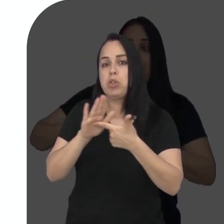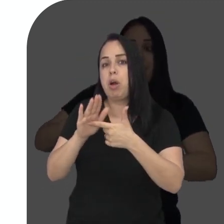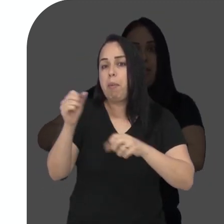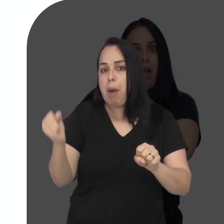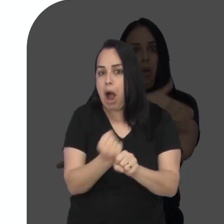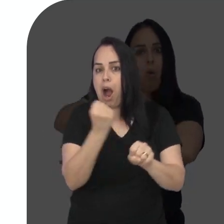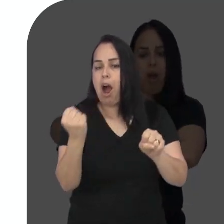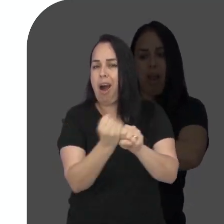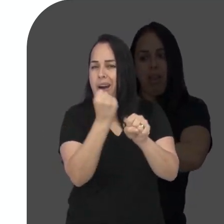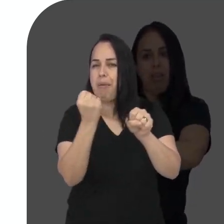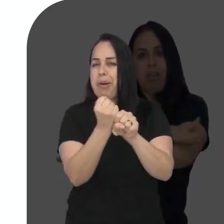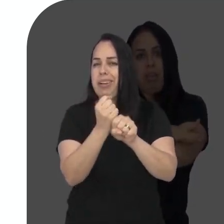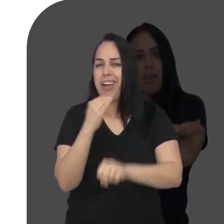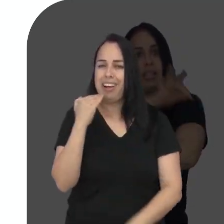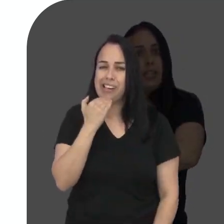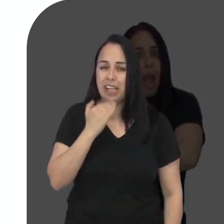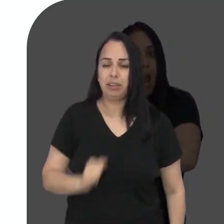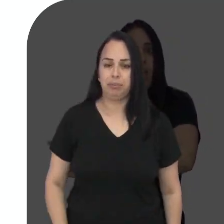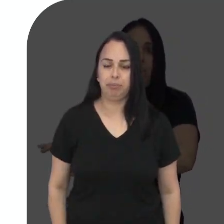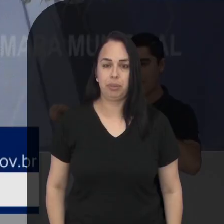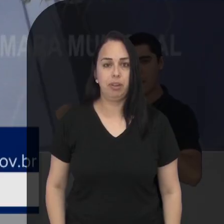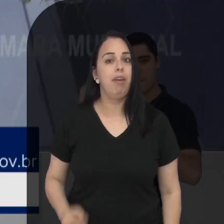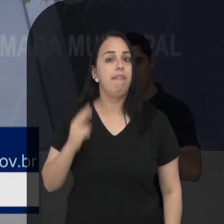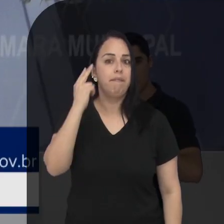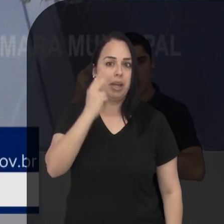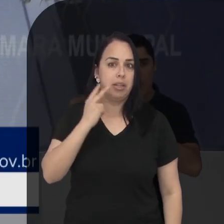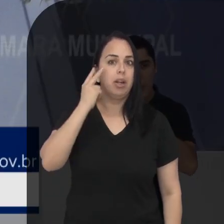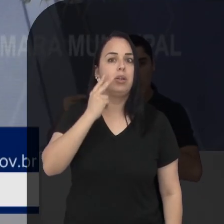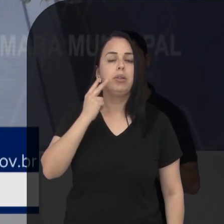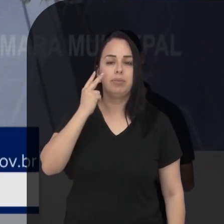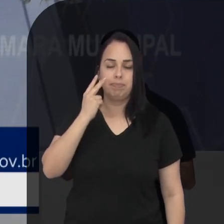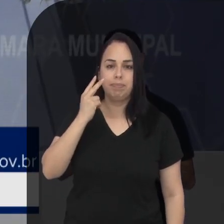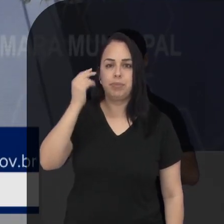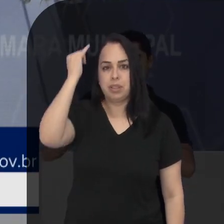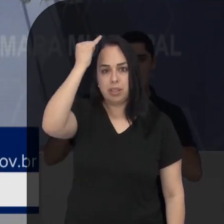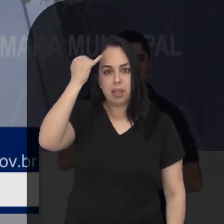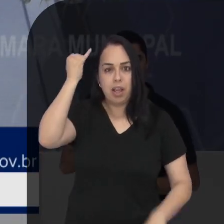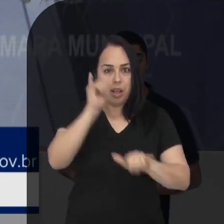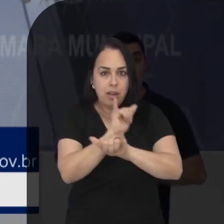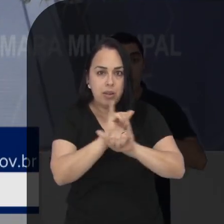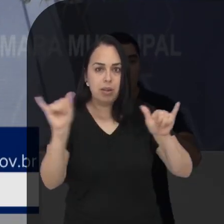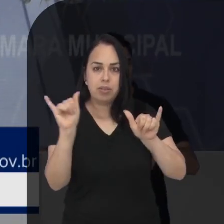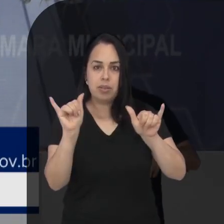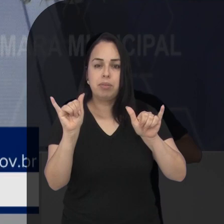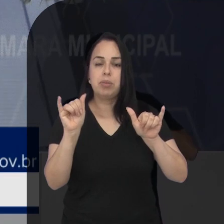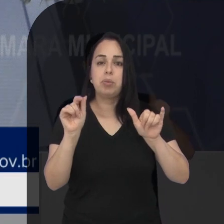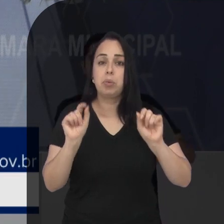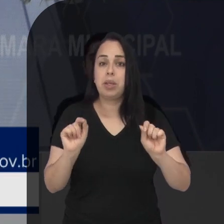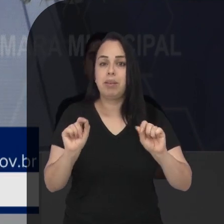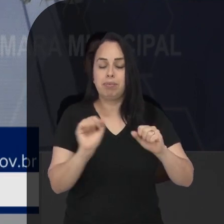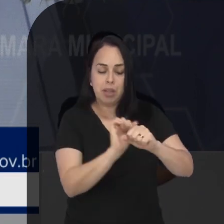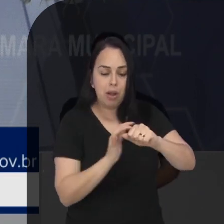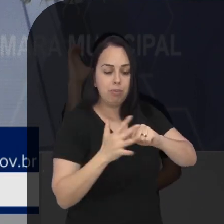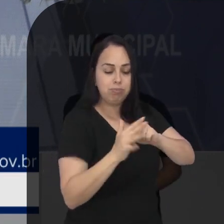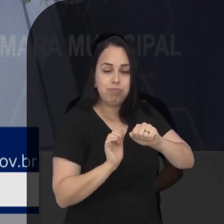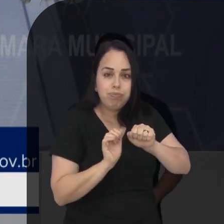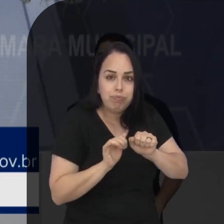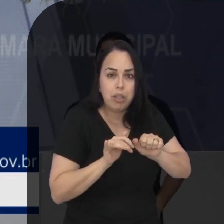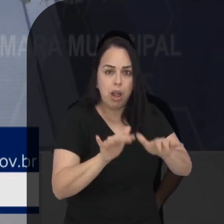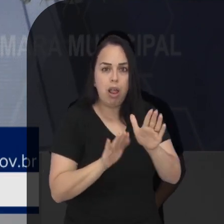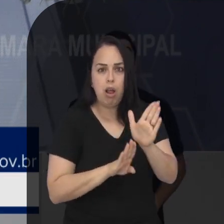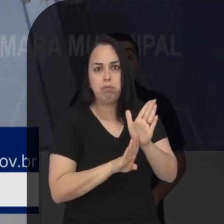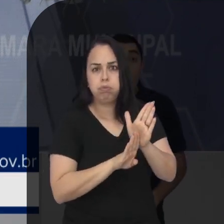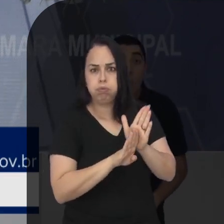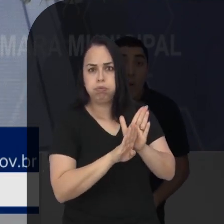de uma obra realizada pela concessionária. Já o vereador Dr. José Cláudio deixou um alerta sobre a alta nos casos de